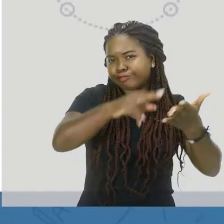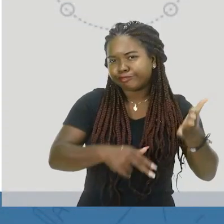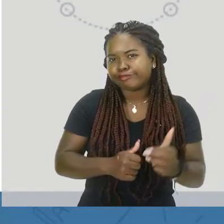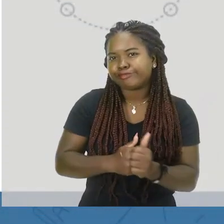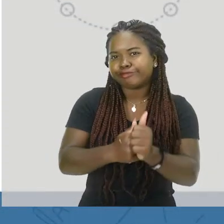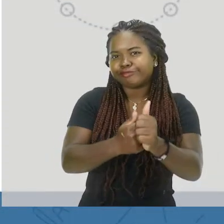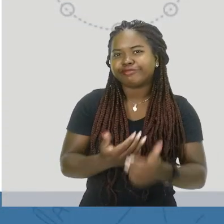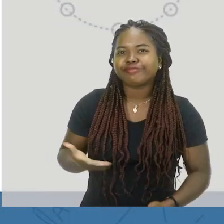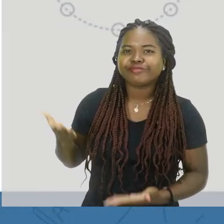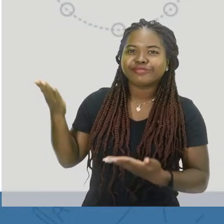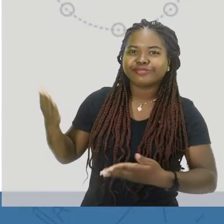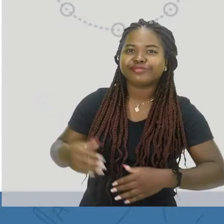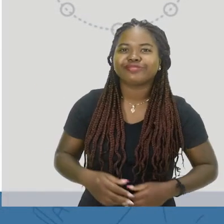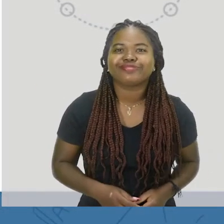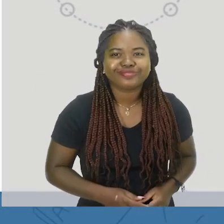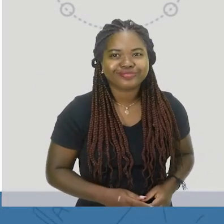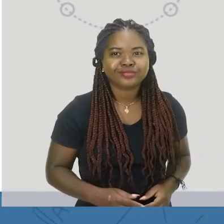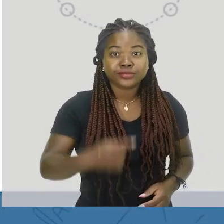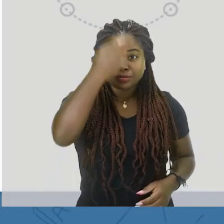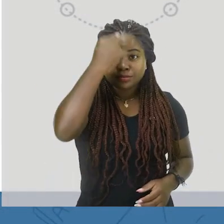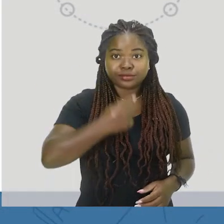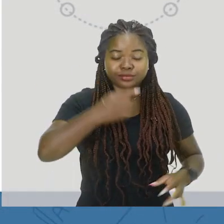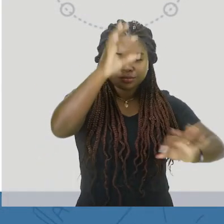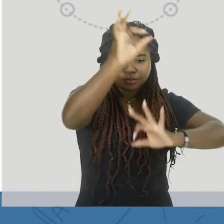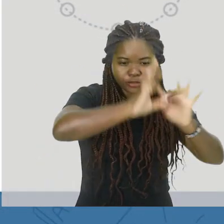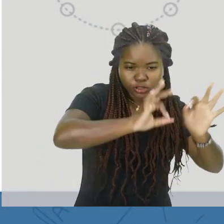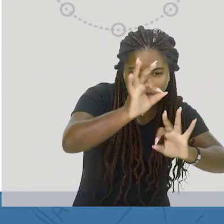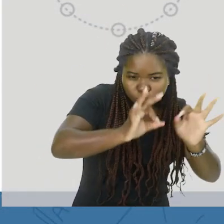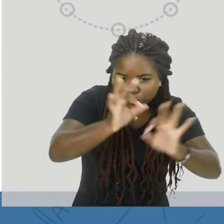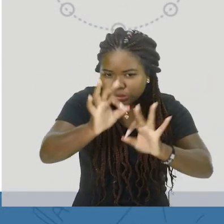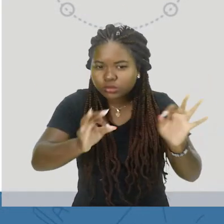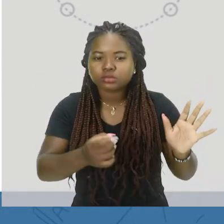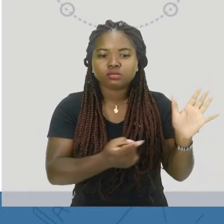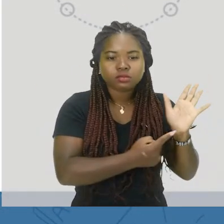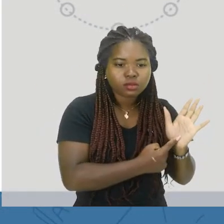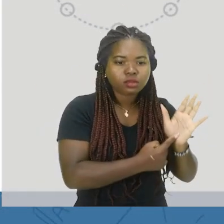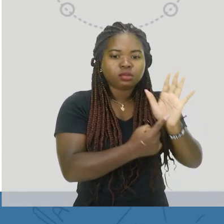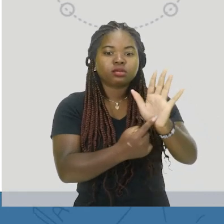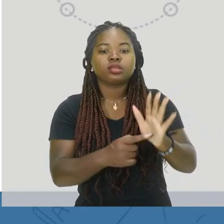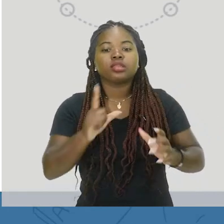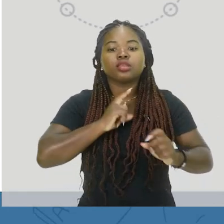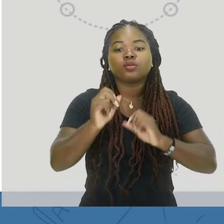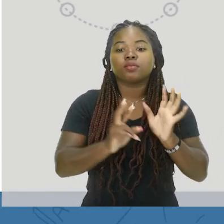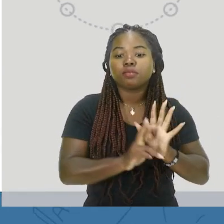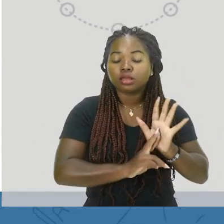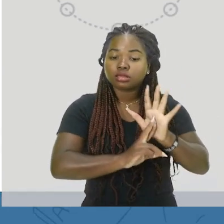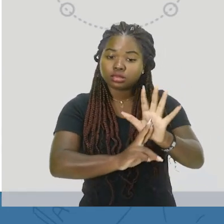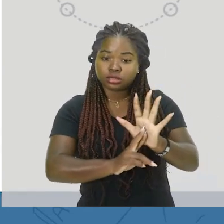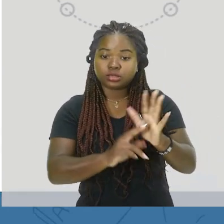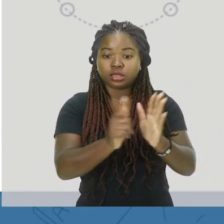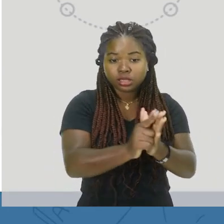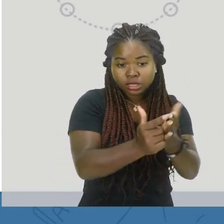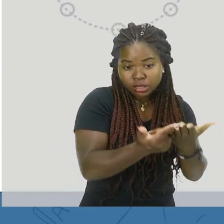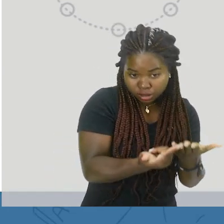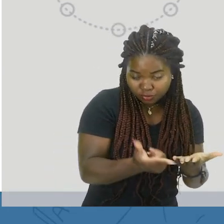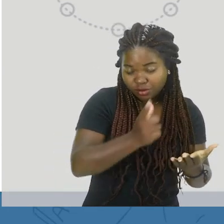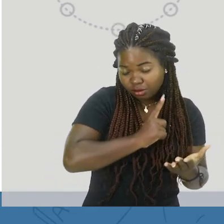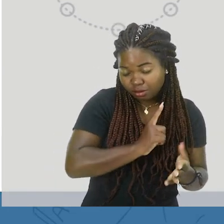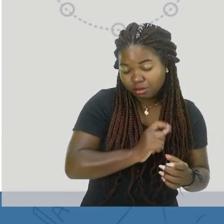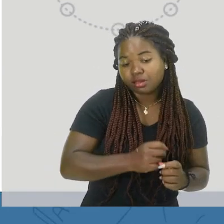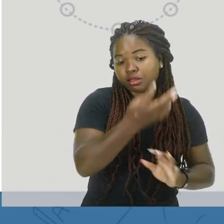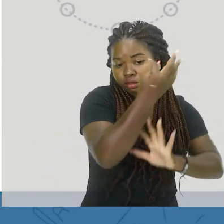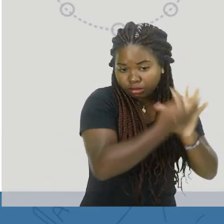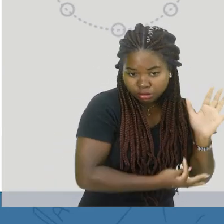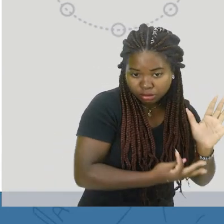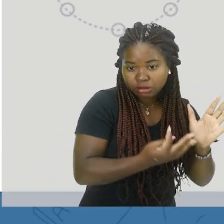A figura mostra, de forma esquemática, uma representação comum em livros, em diversos livros e